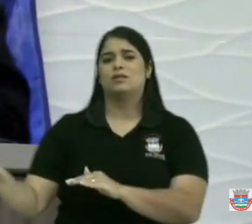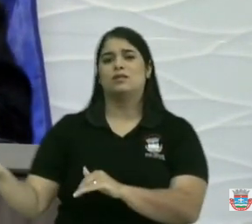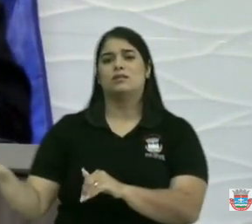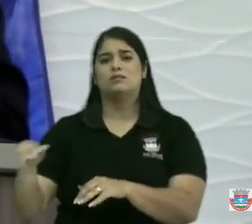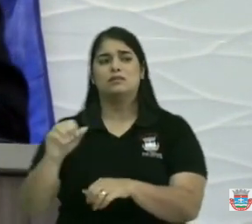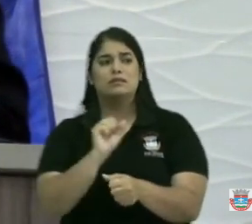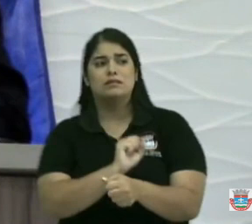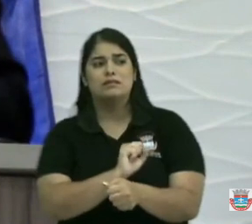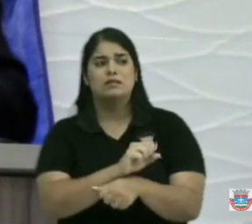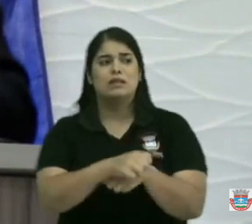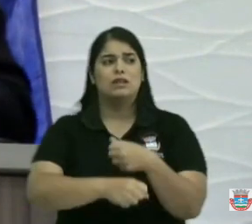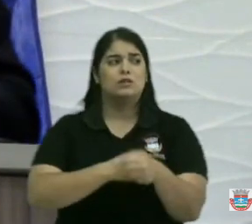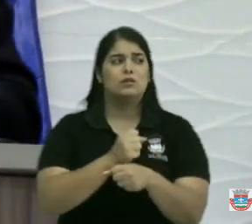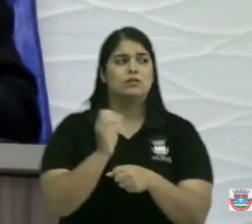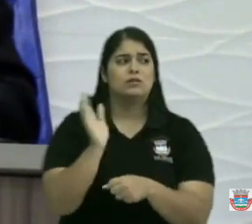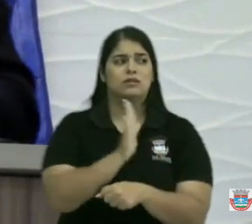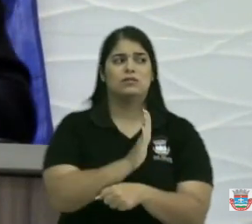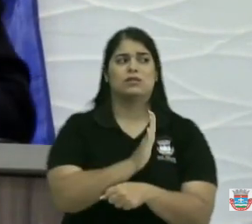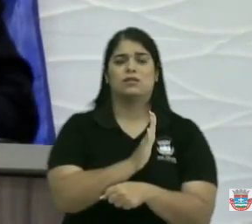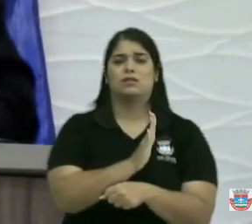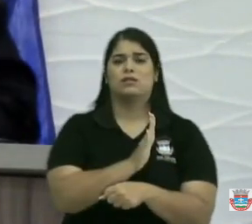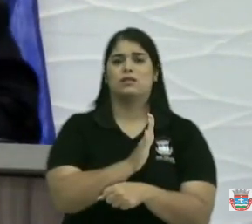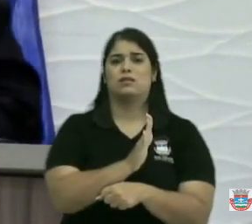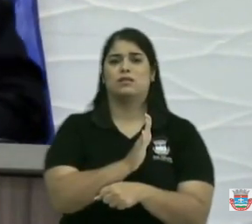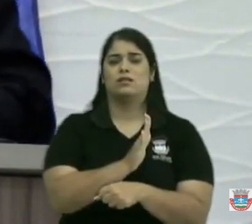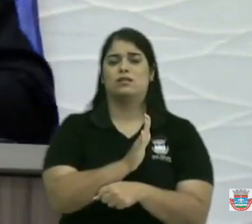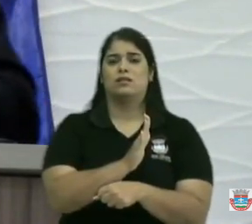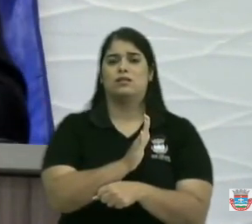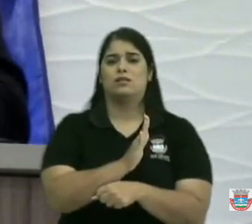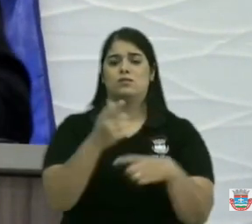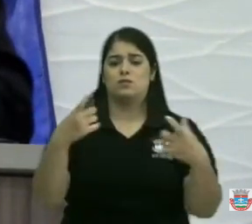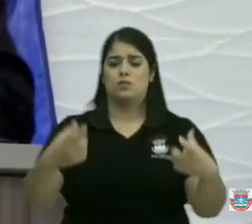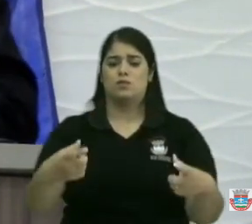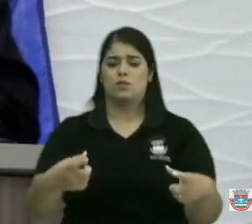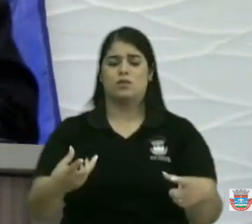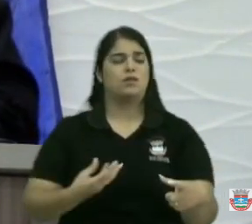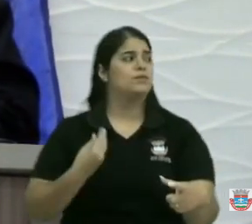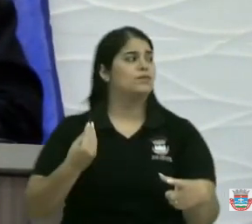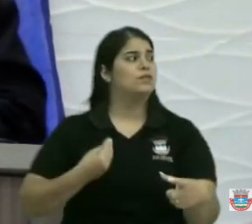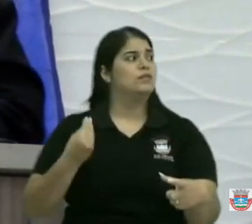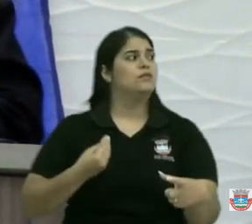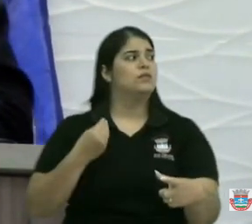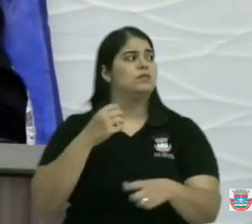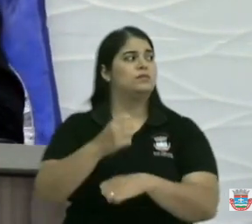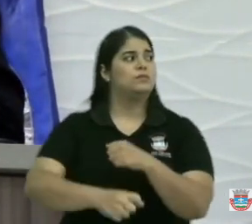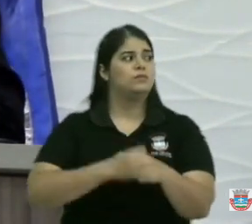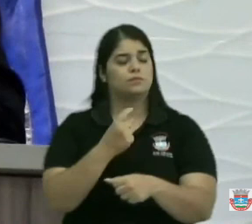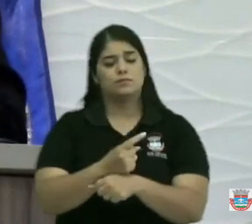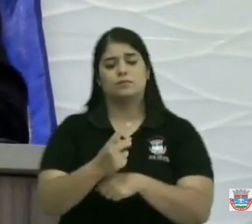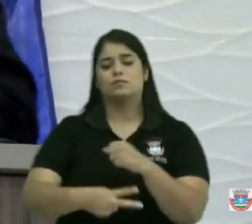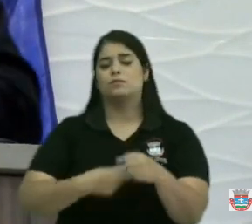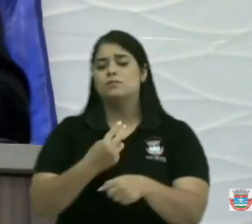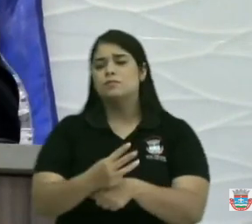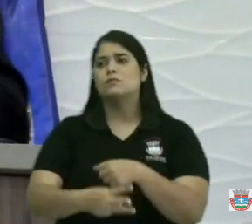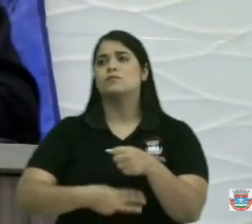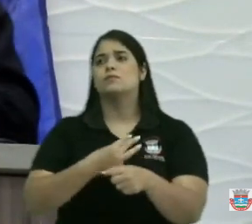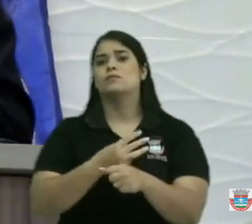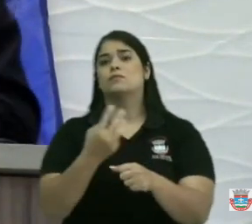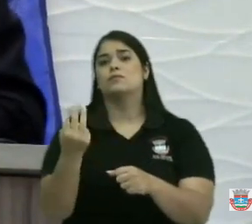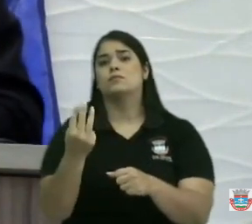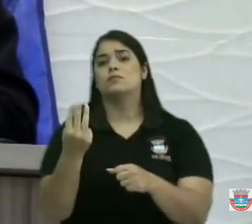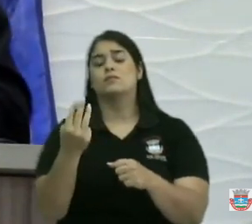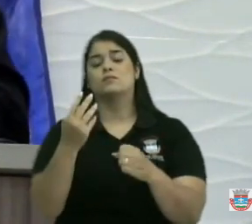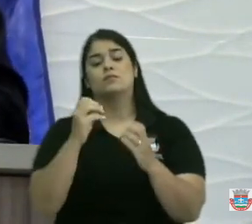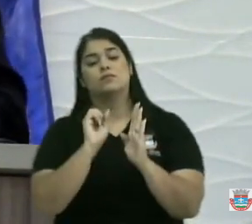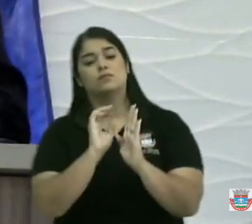o ano que vem também o espaço conviver 3 anos fechado agora é que está tendo essas aulas